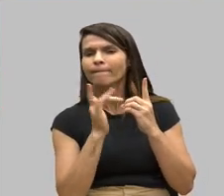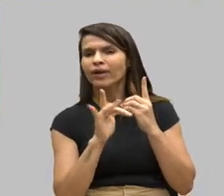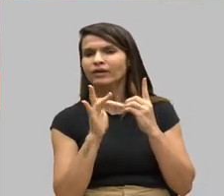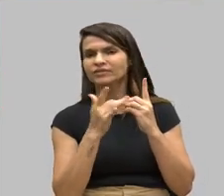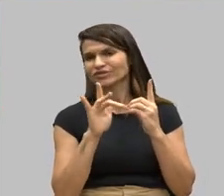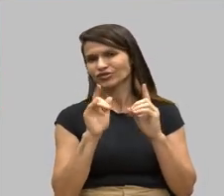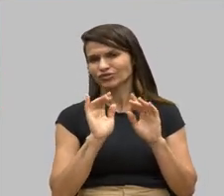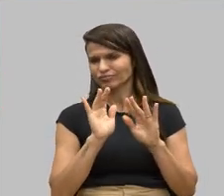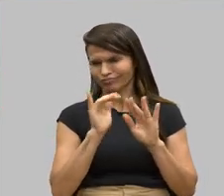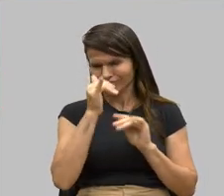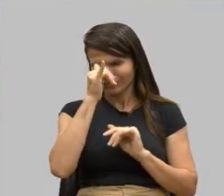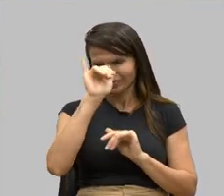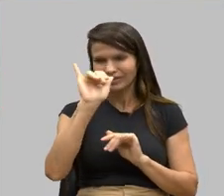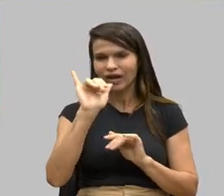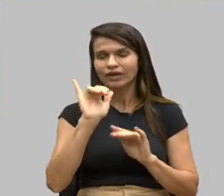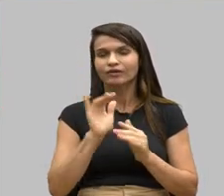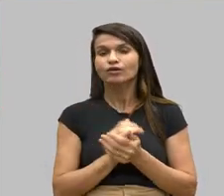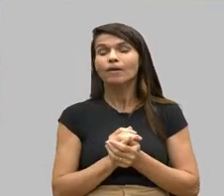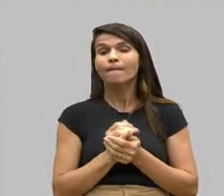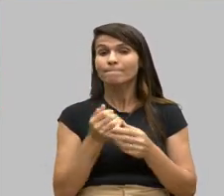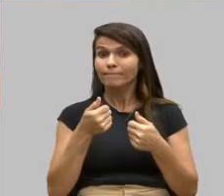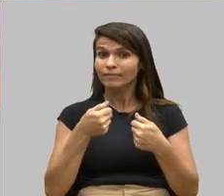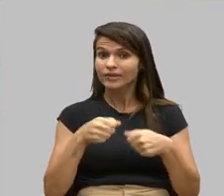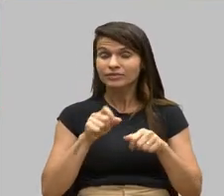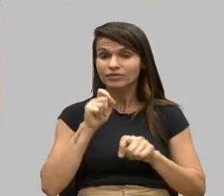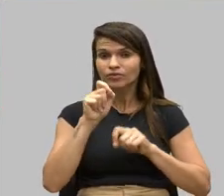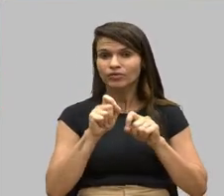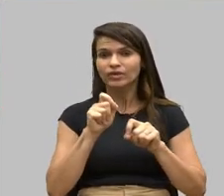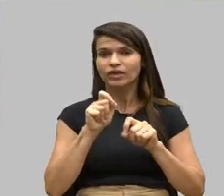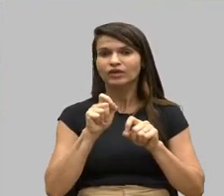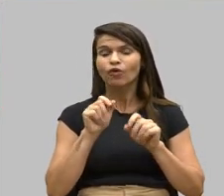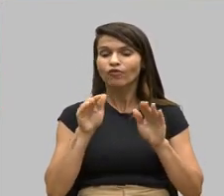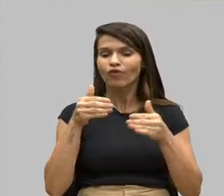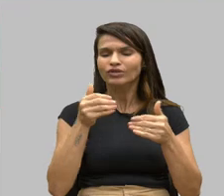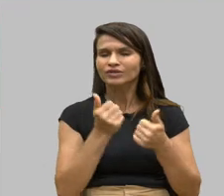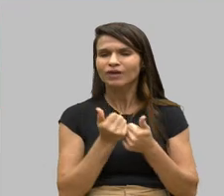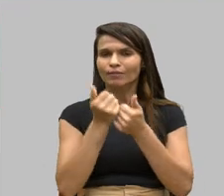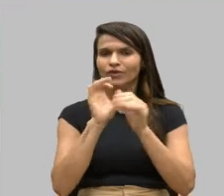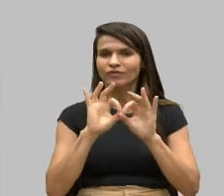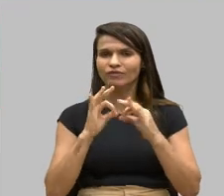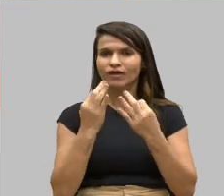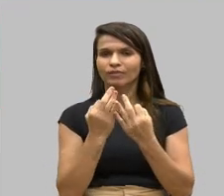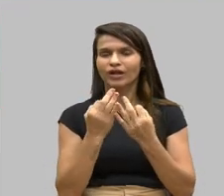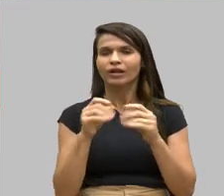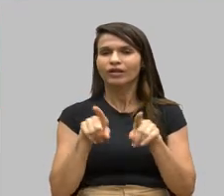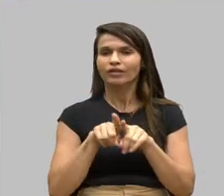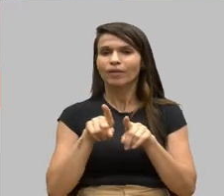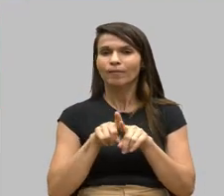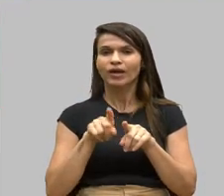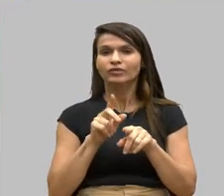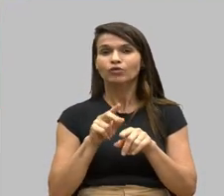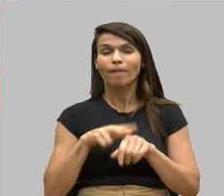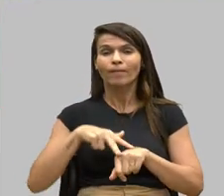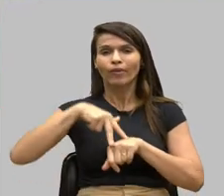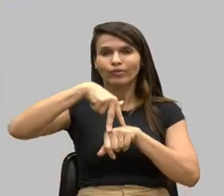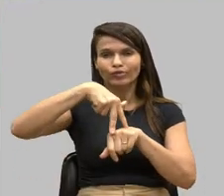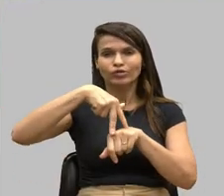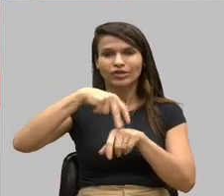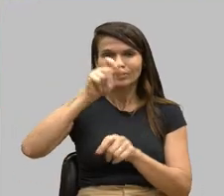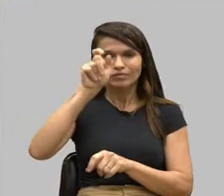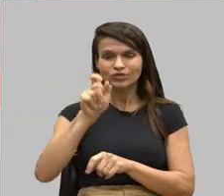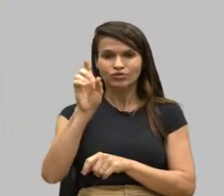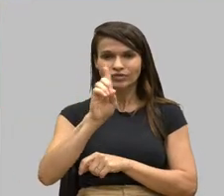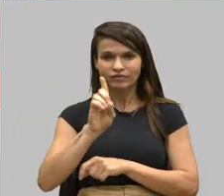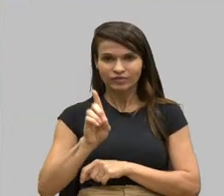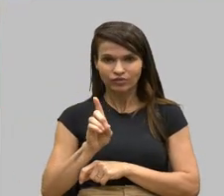lado, esse apoio familiar e do protagonismo das pessoas com deficiência. porque